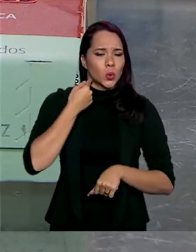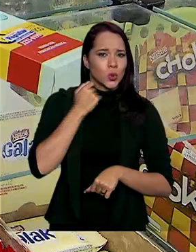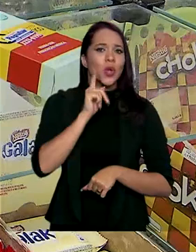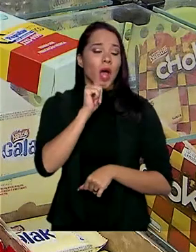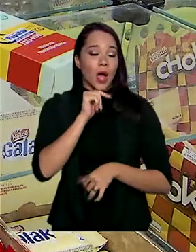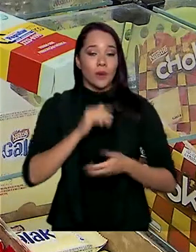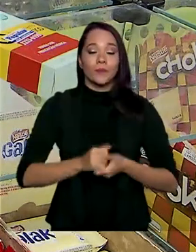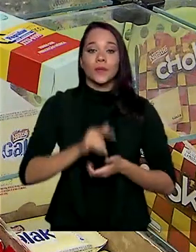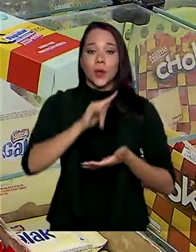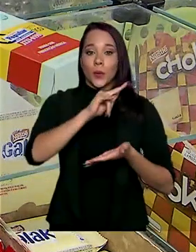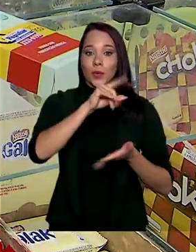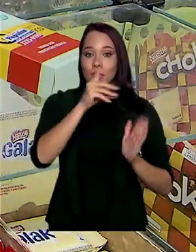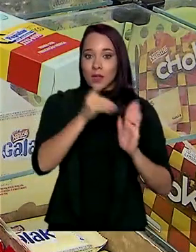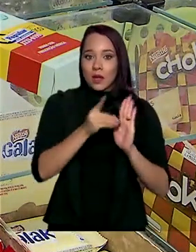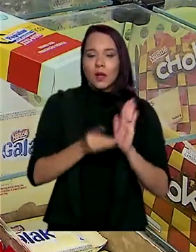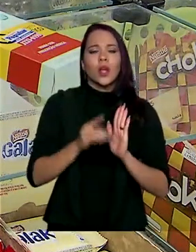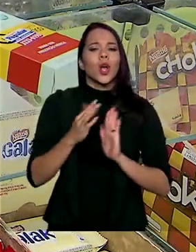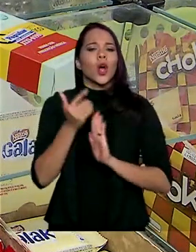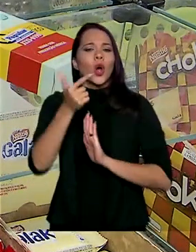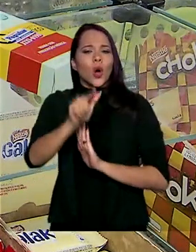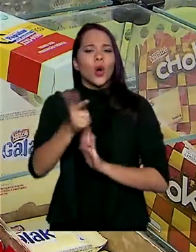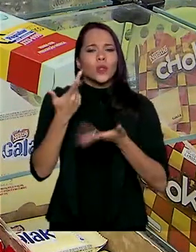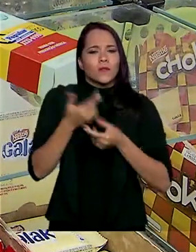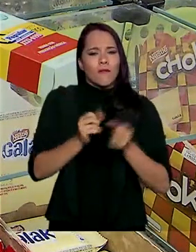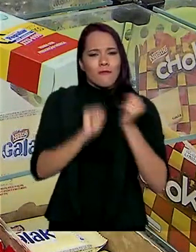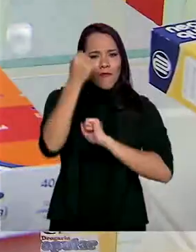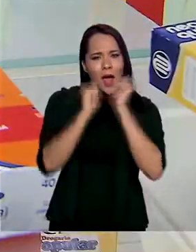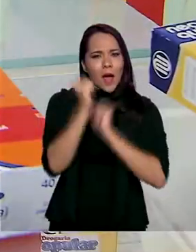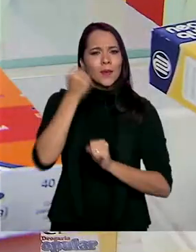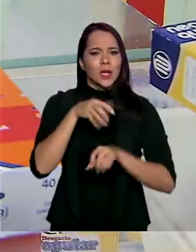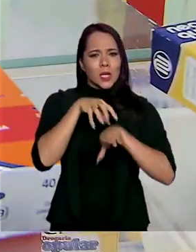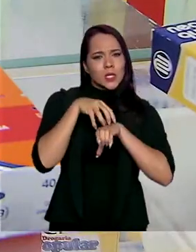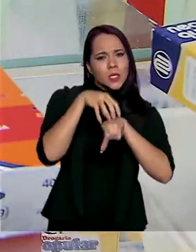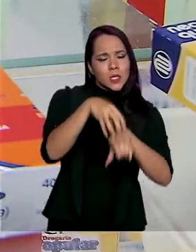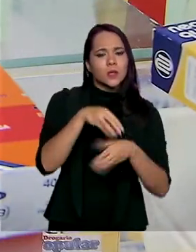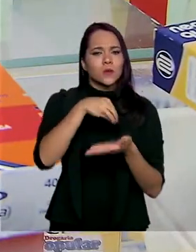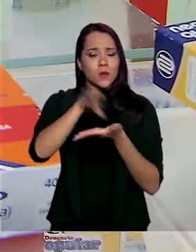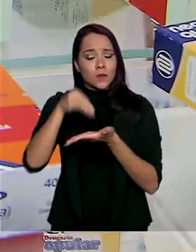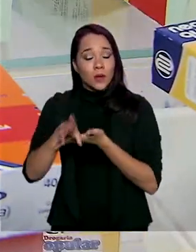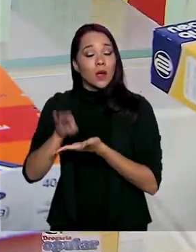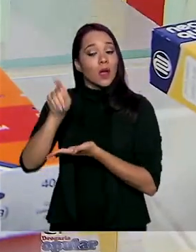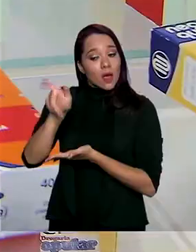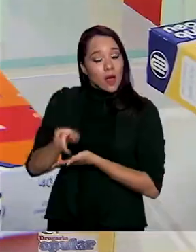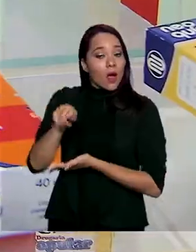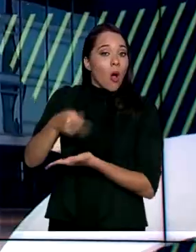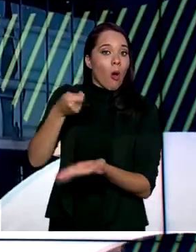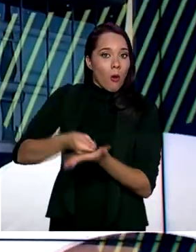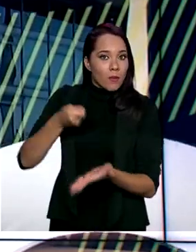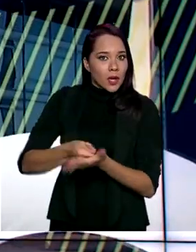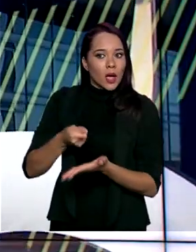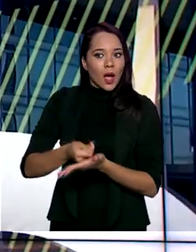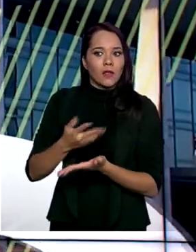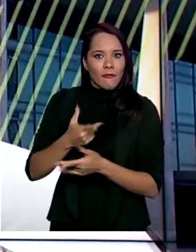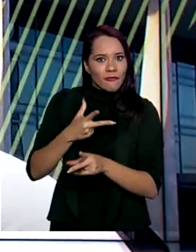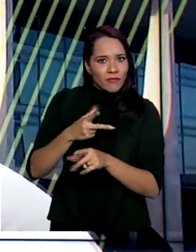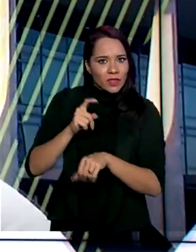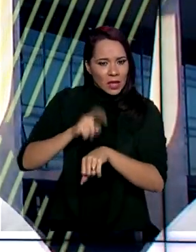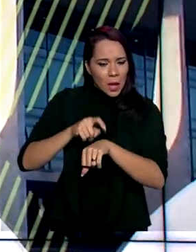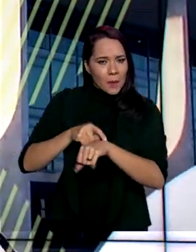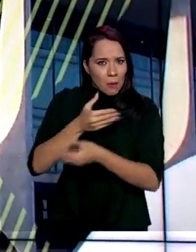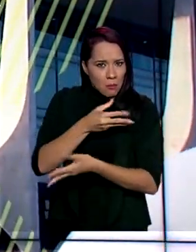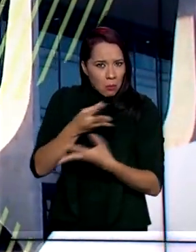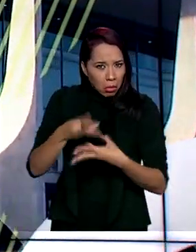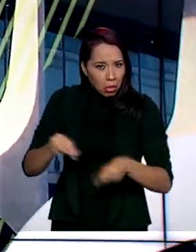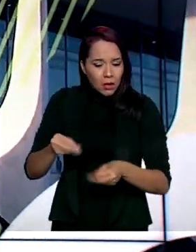fabricantes, importadores, distribuidores e comerciantes de medicamentos ficam obrigados a receberem os produtos vencidos e